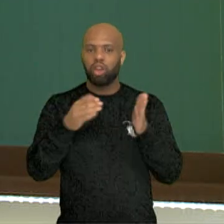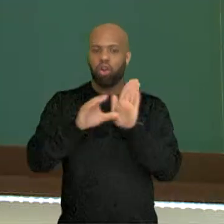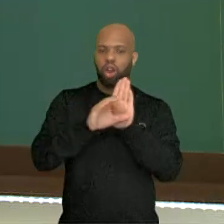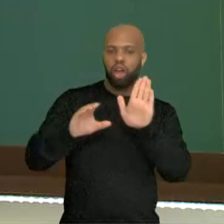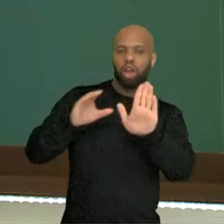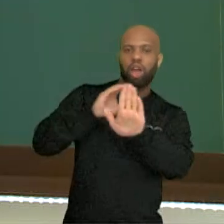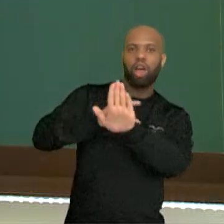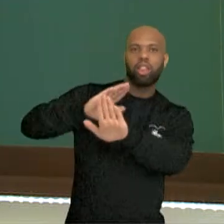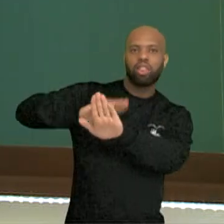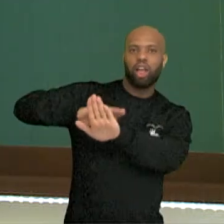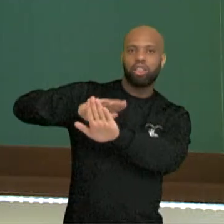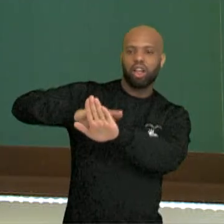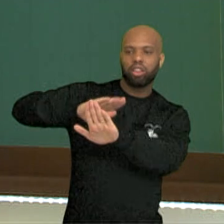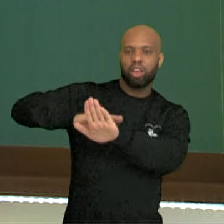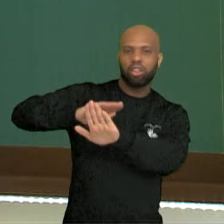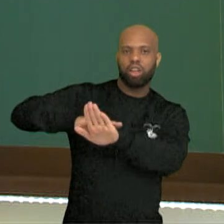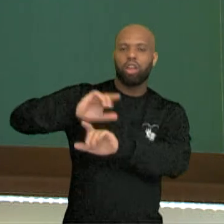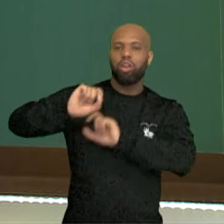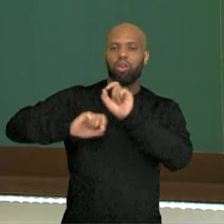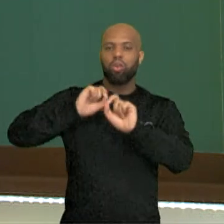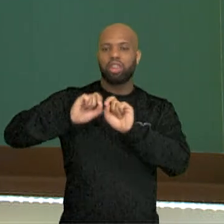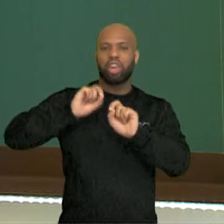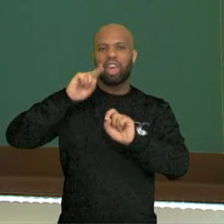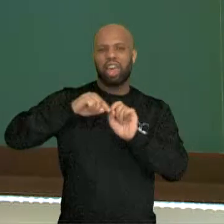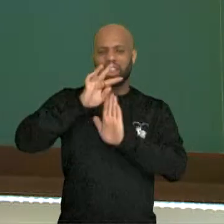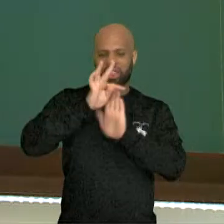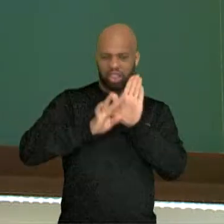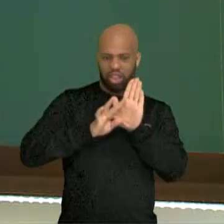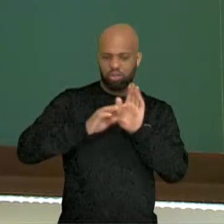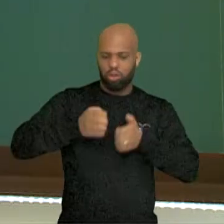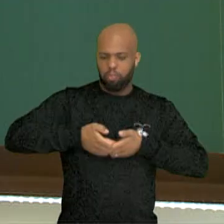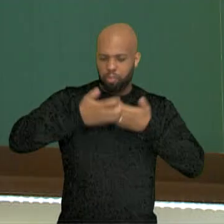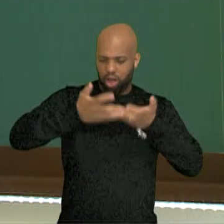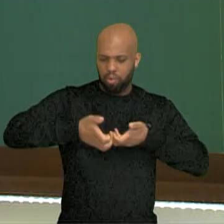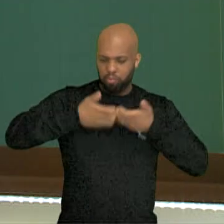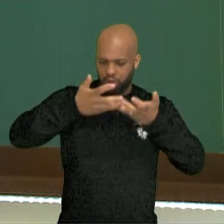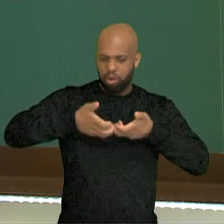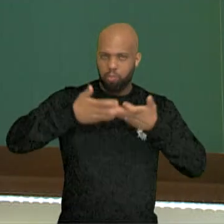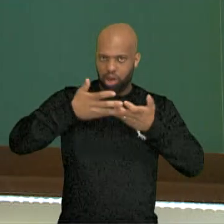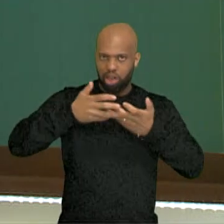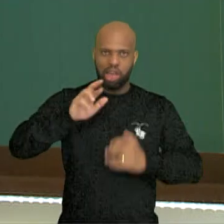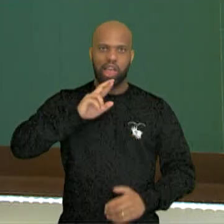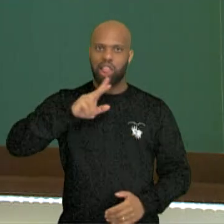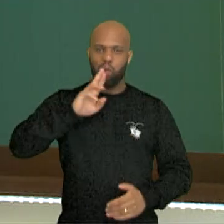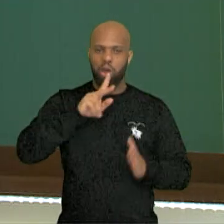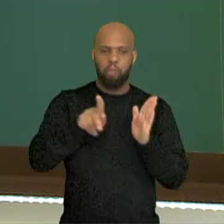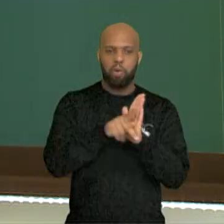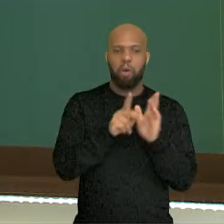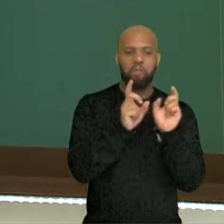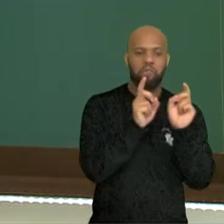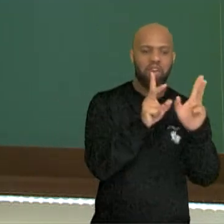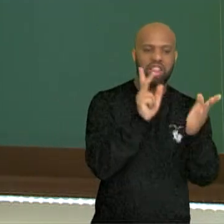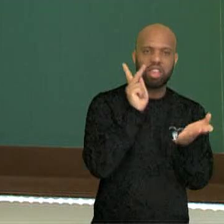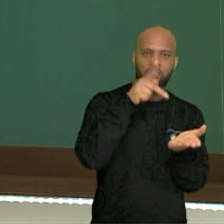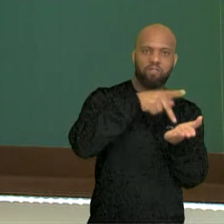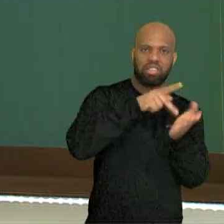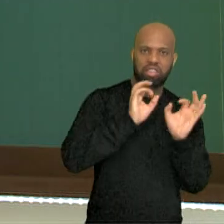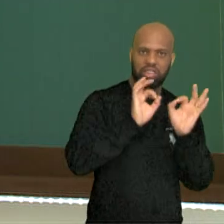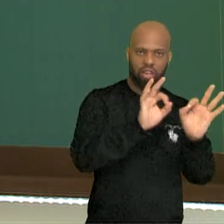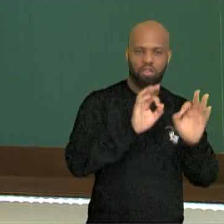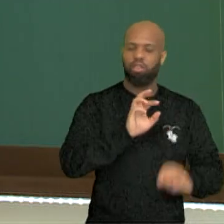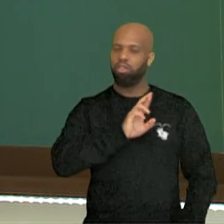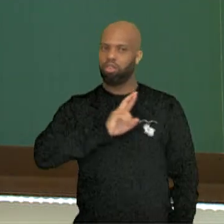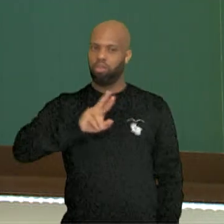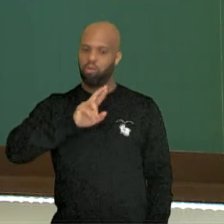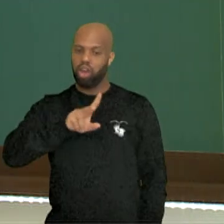mais próxima de um texto de poema do que propriamente de um anúncio classificado. Se nós fôssemos comparar,